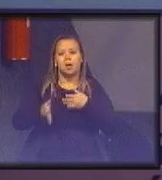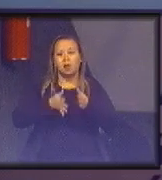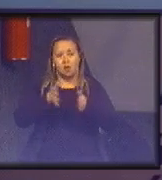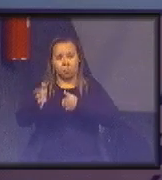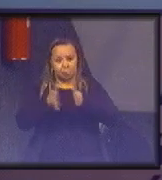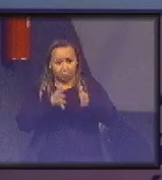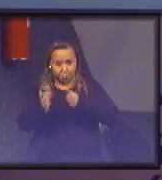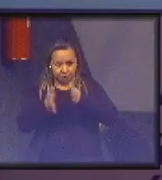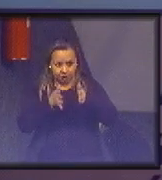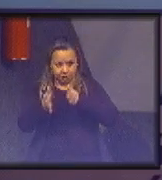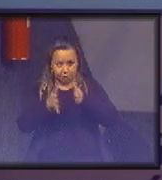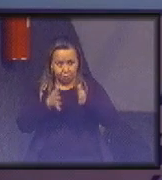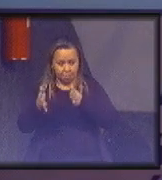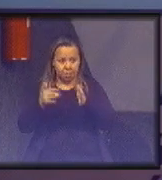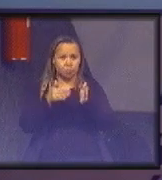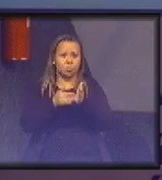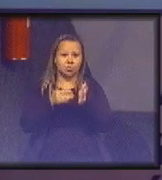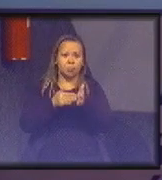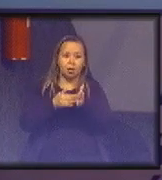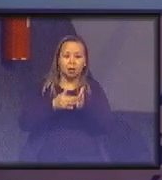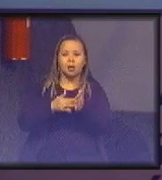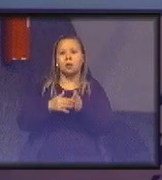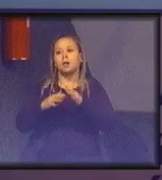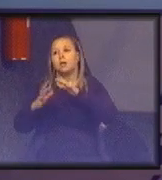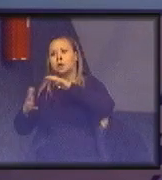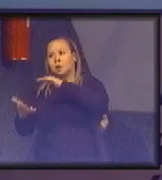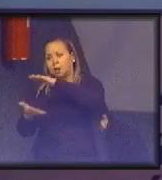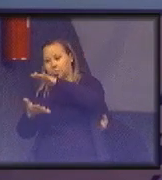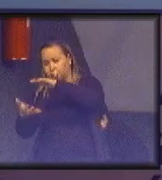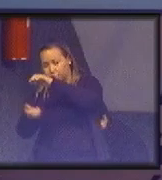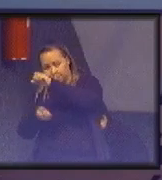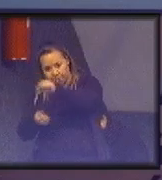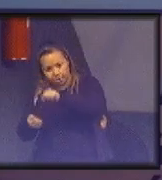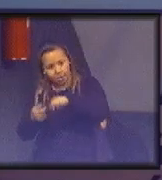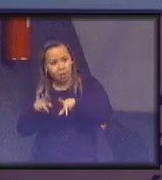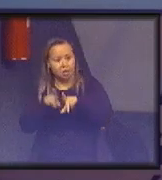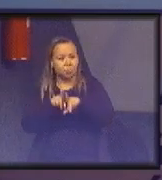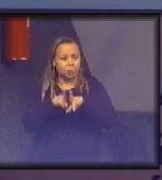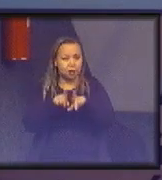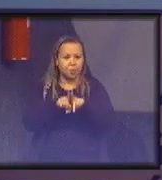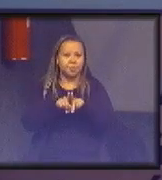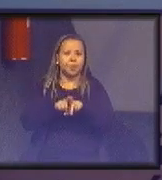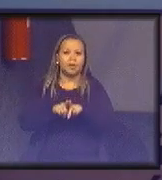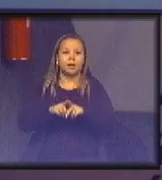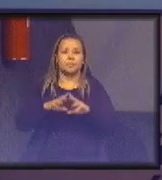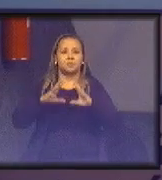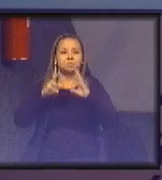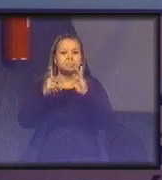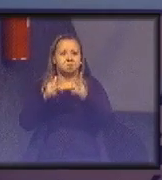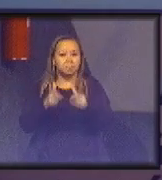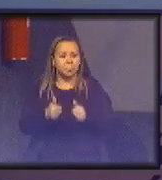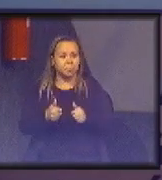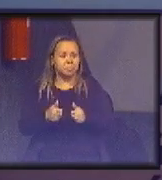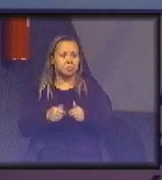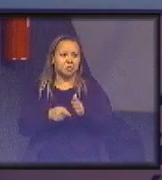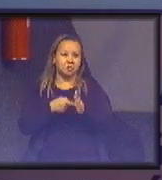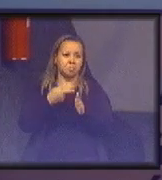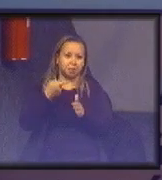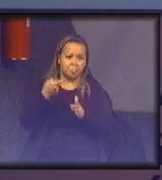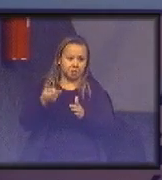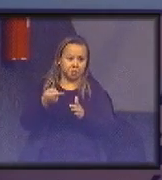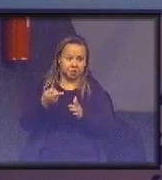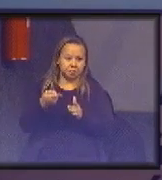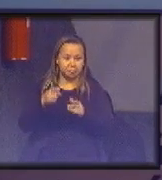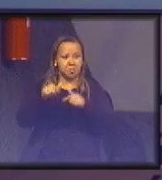integra a sustentabilidade, e como a gente apontou aqui também pelo selo, que se for uma mesma unidade trabalhando em